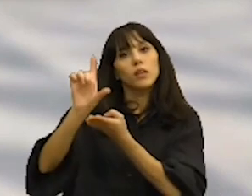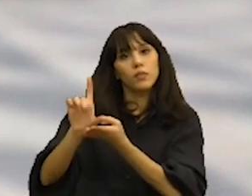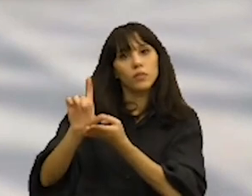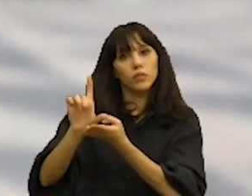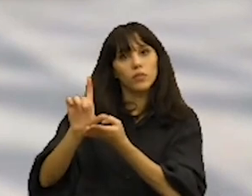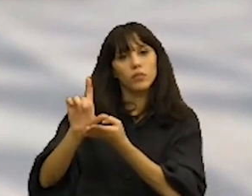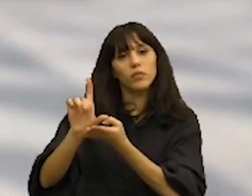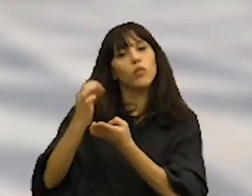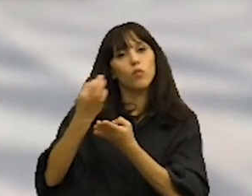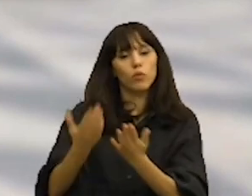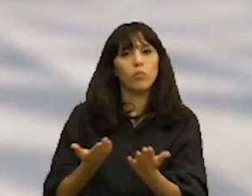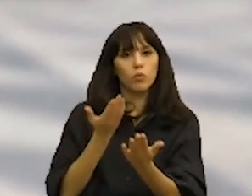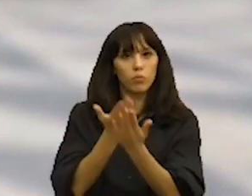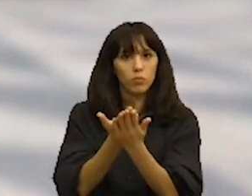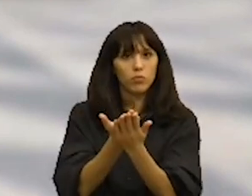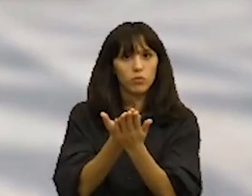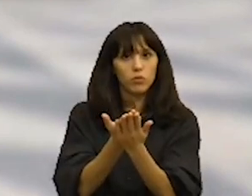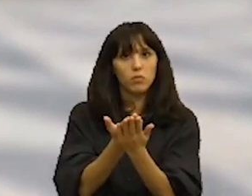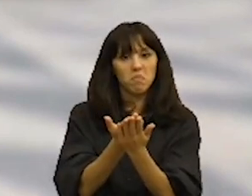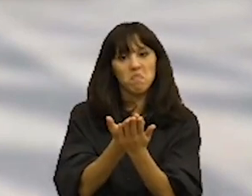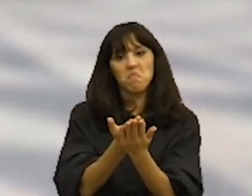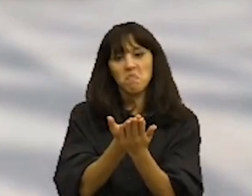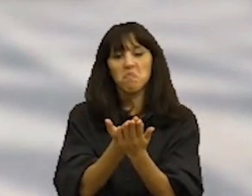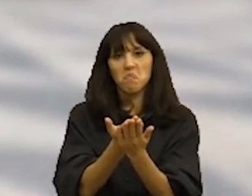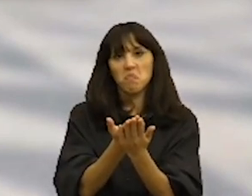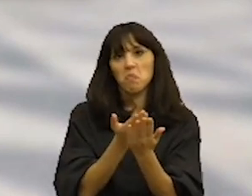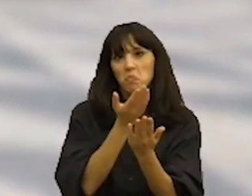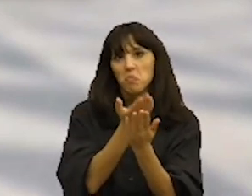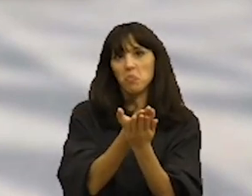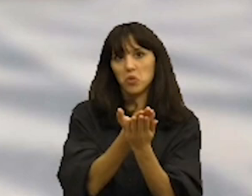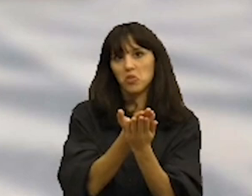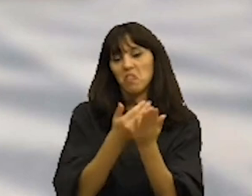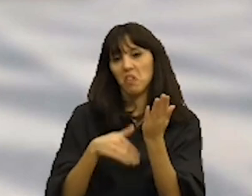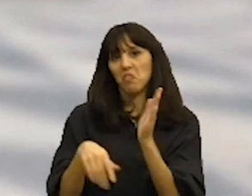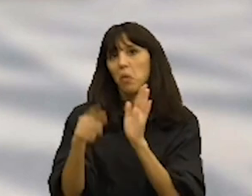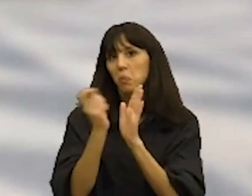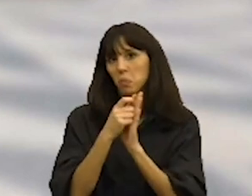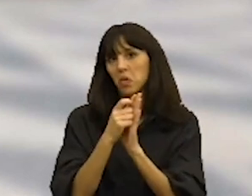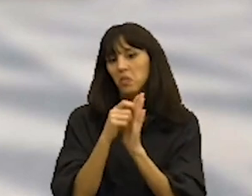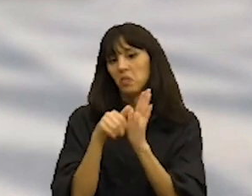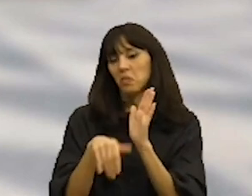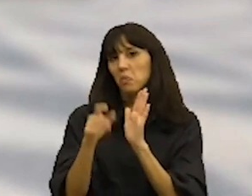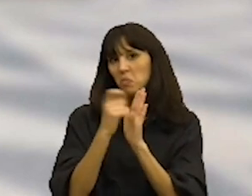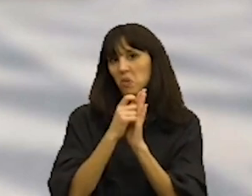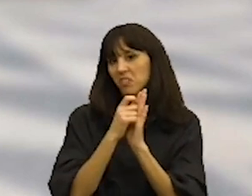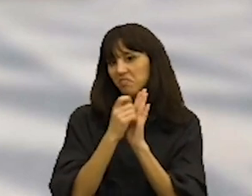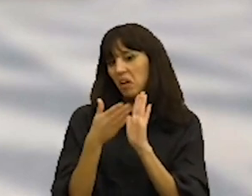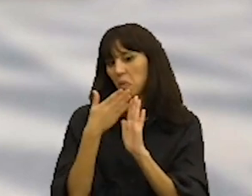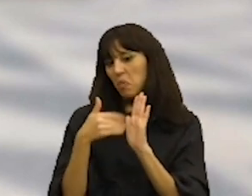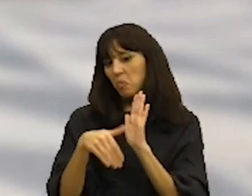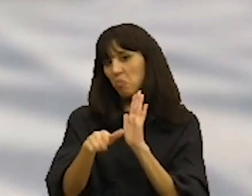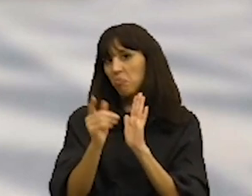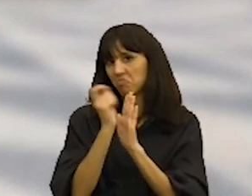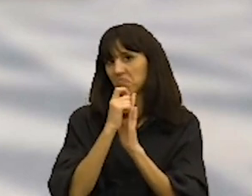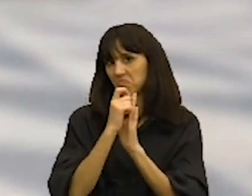O LIVRE submeteu uma proposta que será agendada certamente muito rapidamente